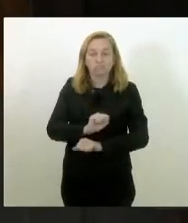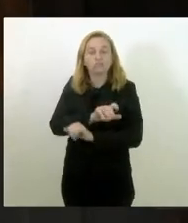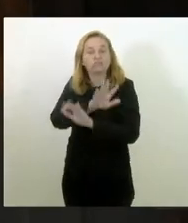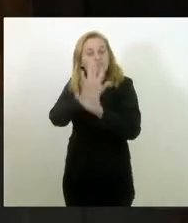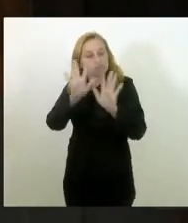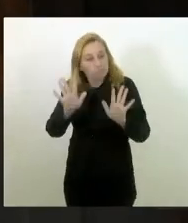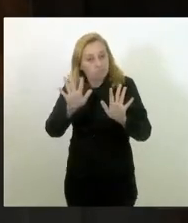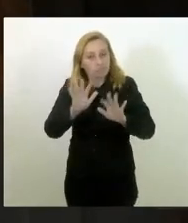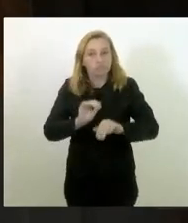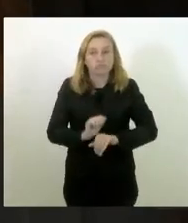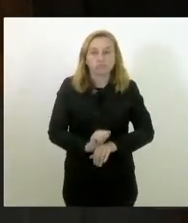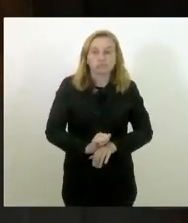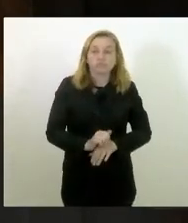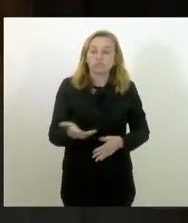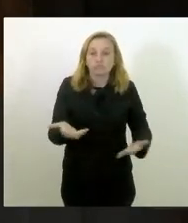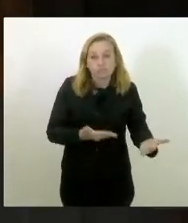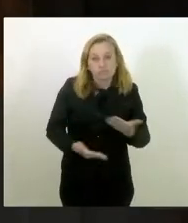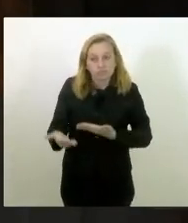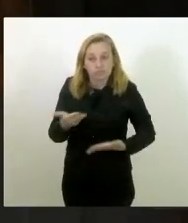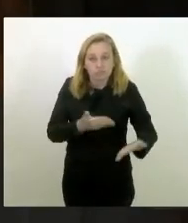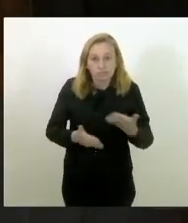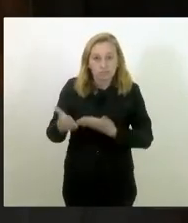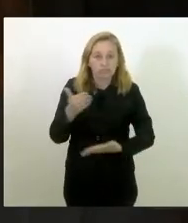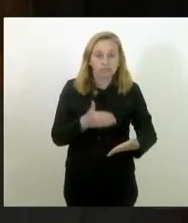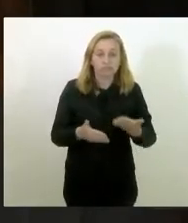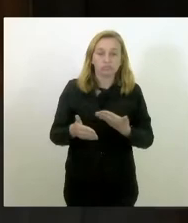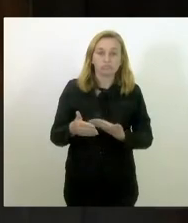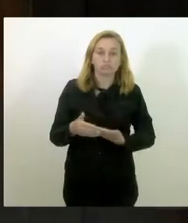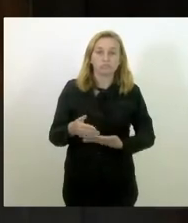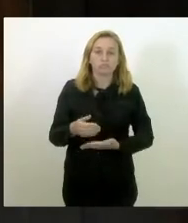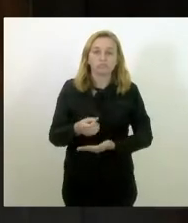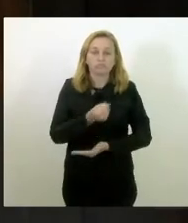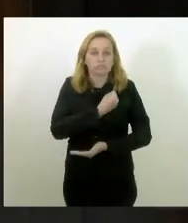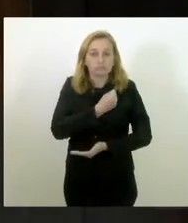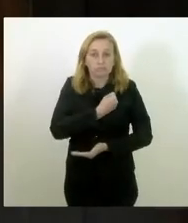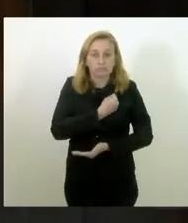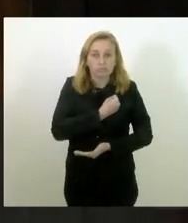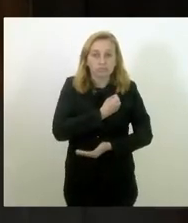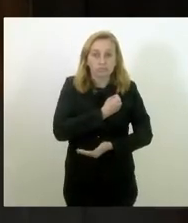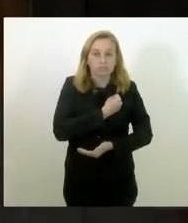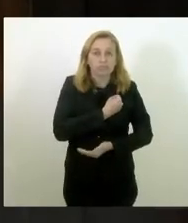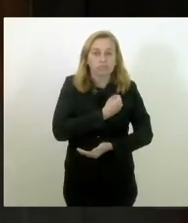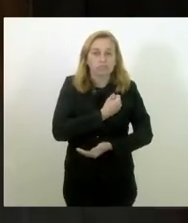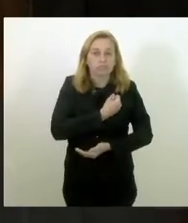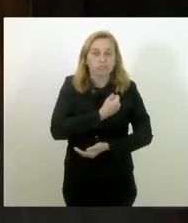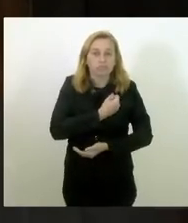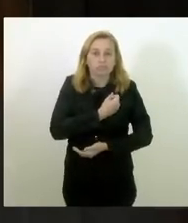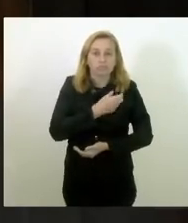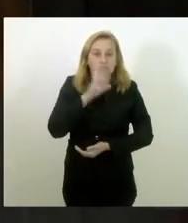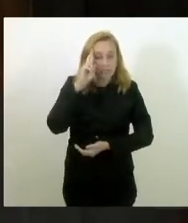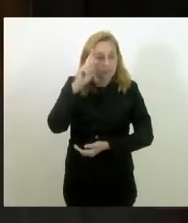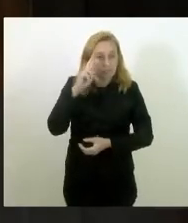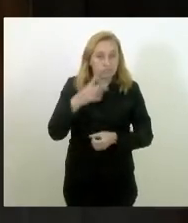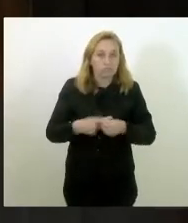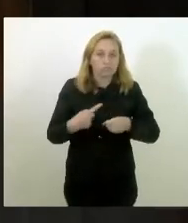com compartilhamento de dados por parte das autoridades municipais e da autoridade estadual, que isso